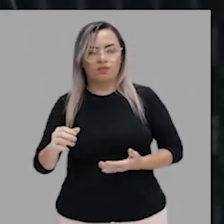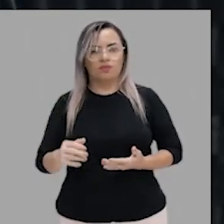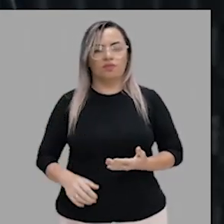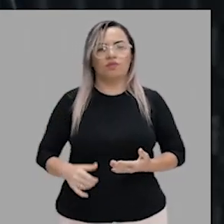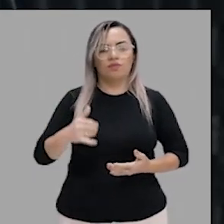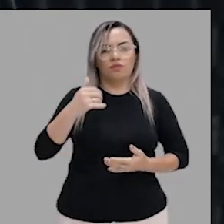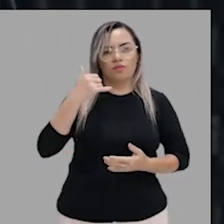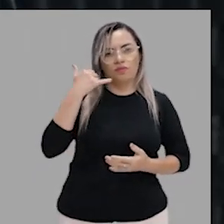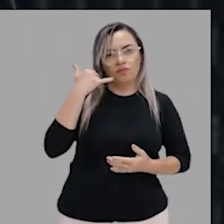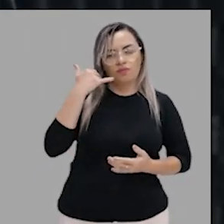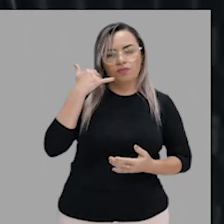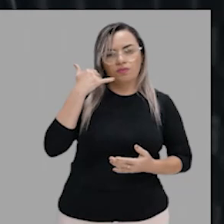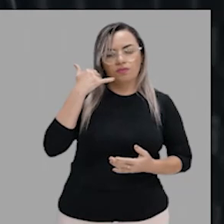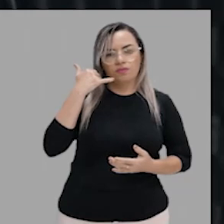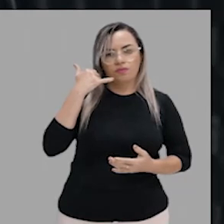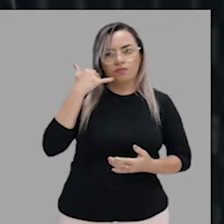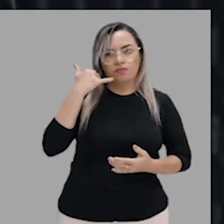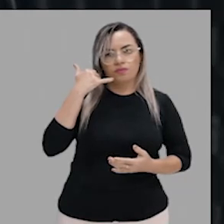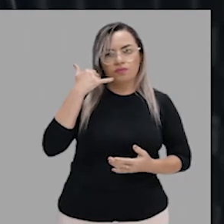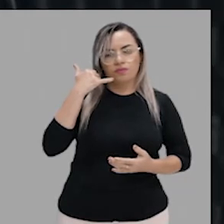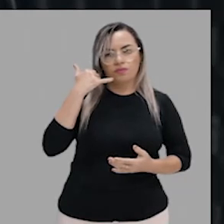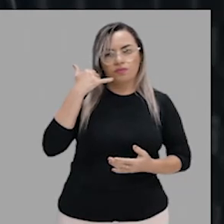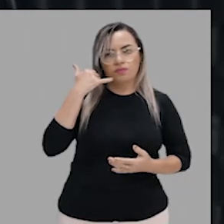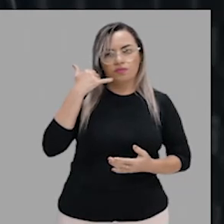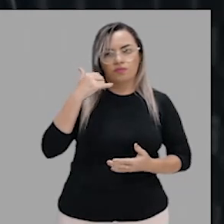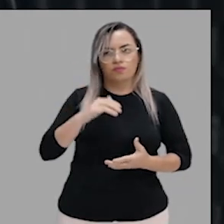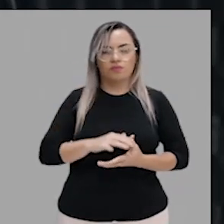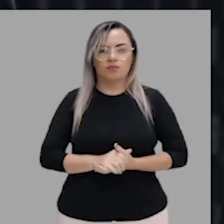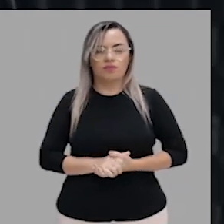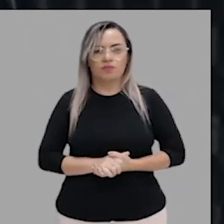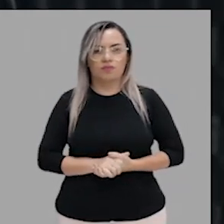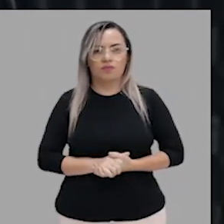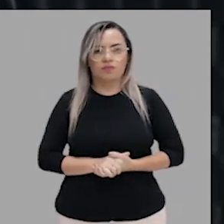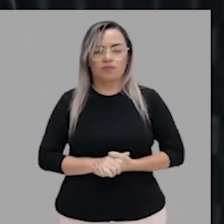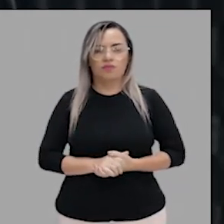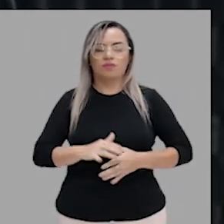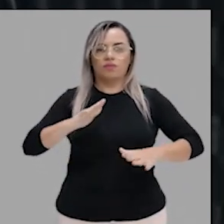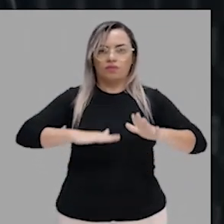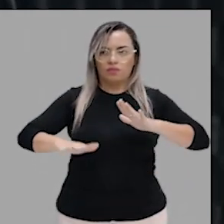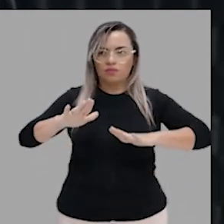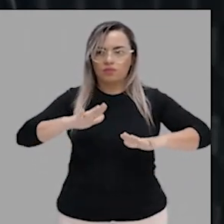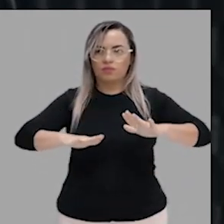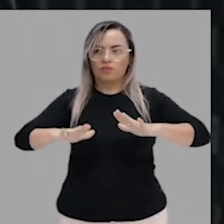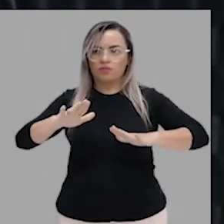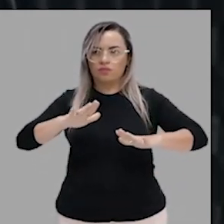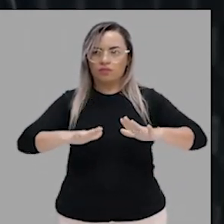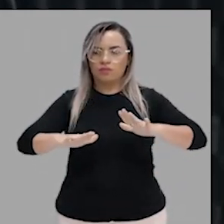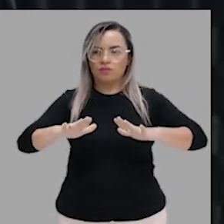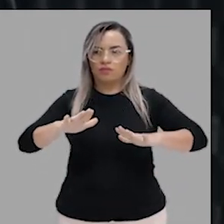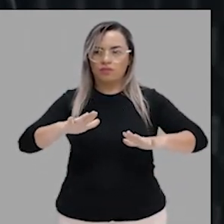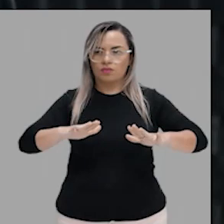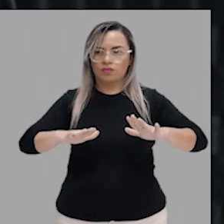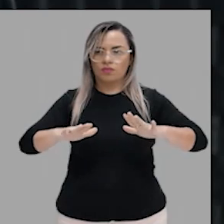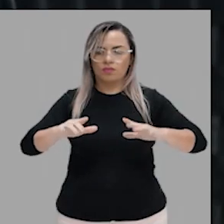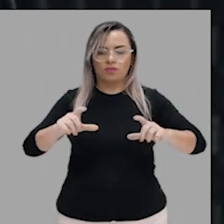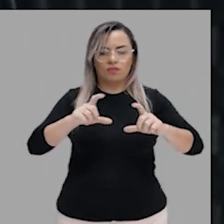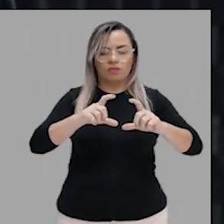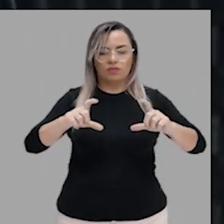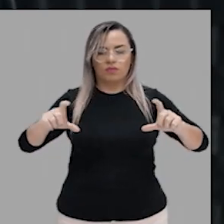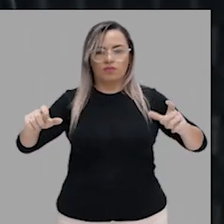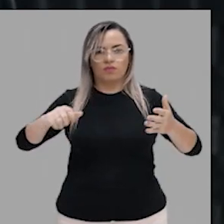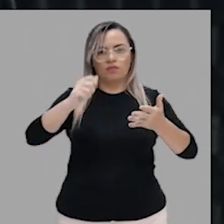o todo de ir no celular, olhar no celular. Às vezes, as pessoas usam essas construções. Então, muito cuidado na hora de reger, na hora de